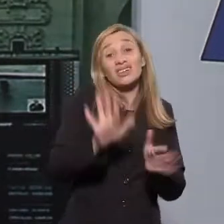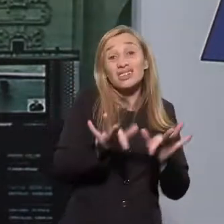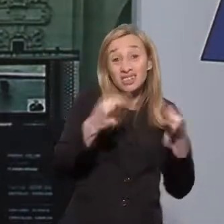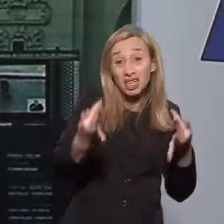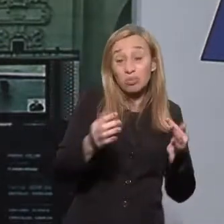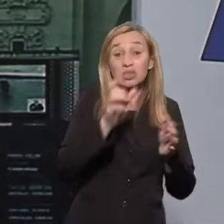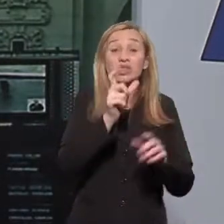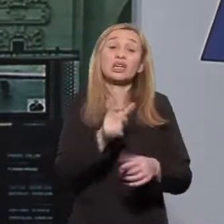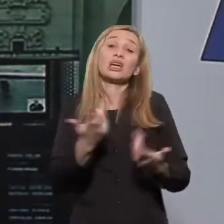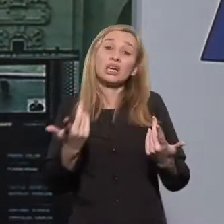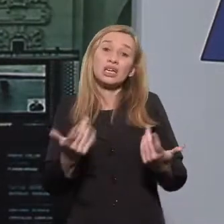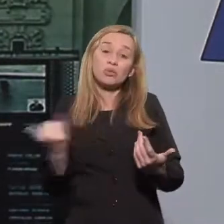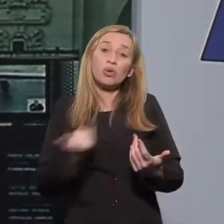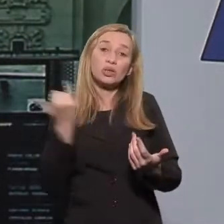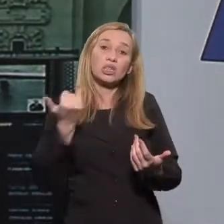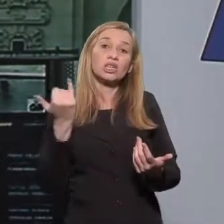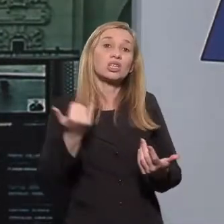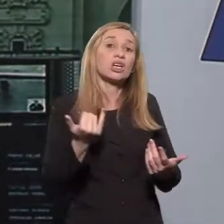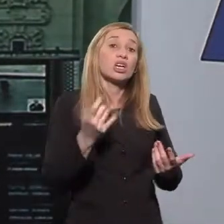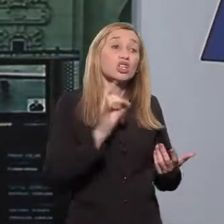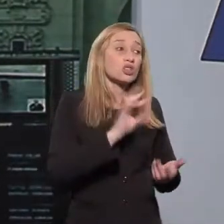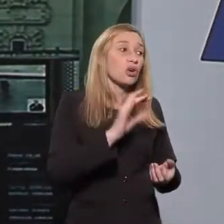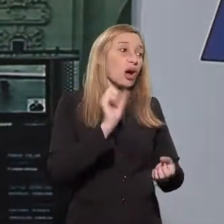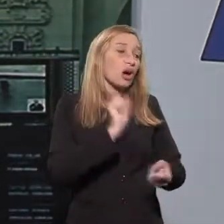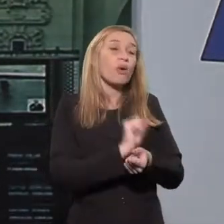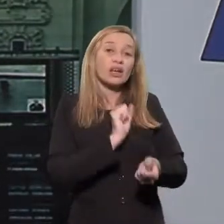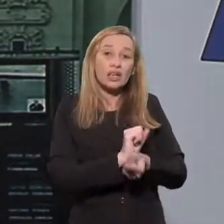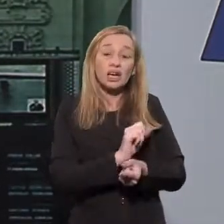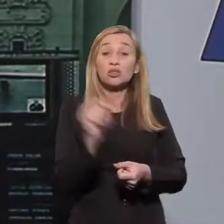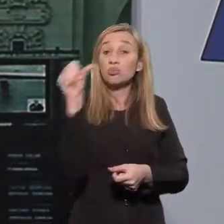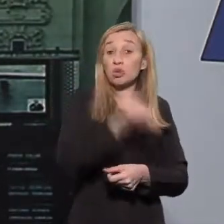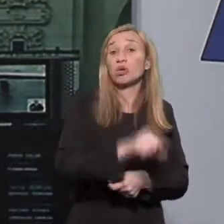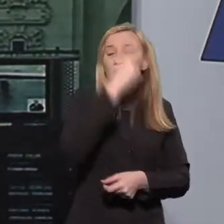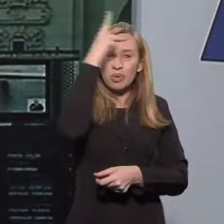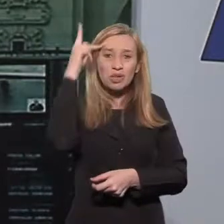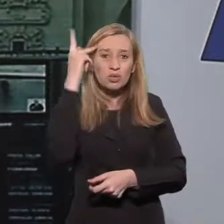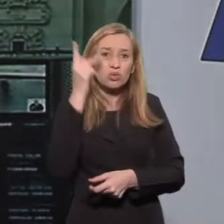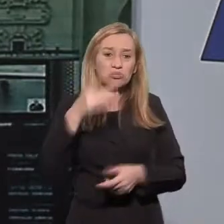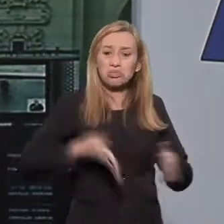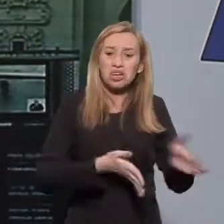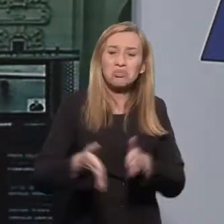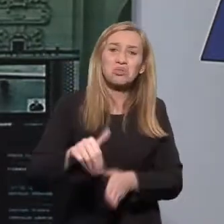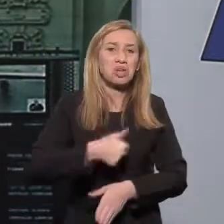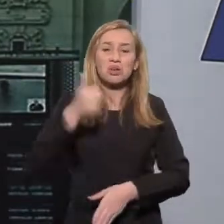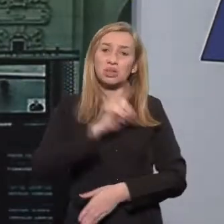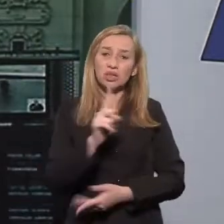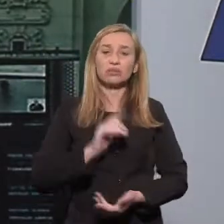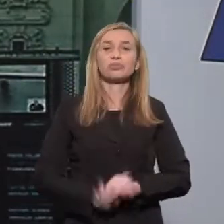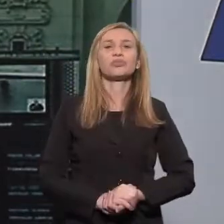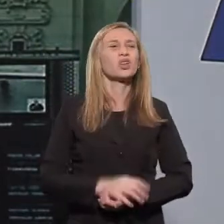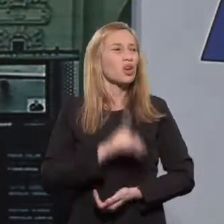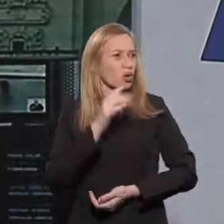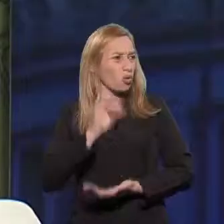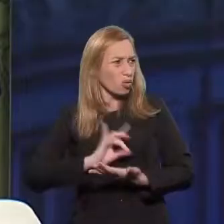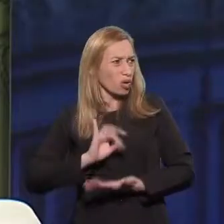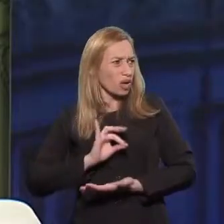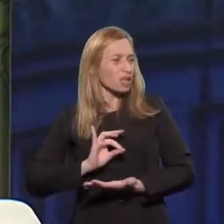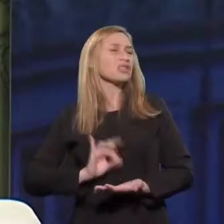sempre deseducativo e é sempre esperar o pior do ser humano e não me parece o melhor caminho.